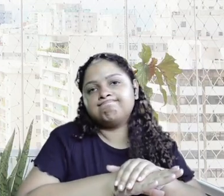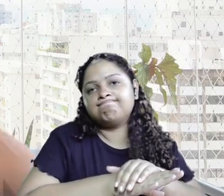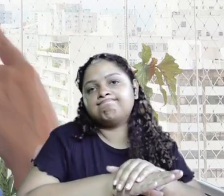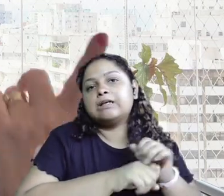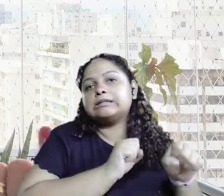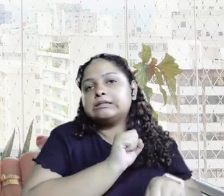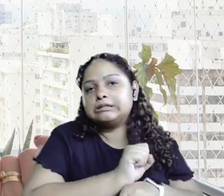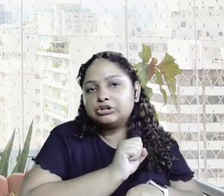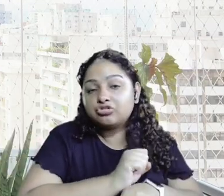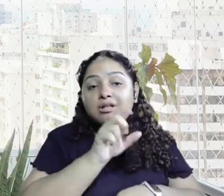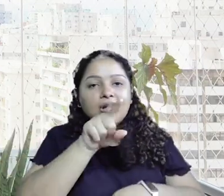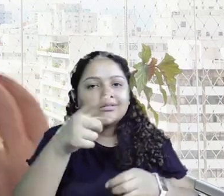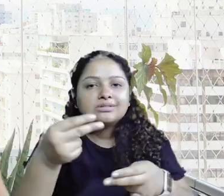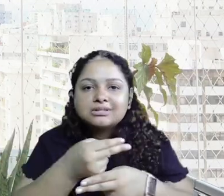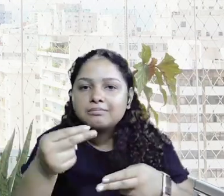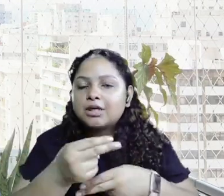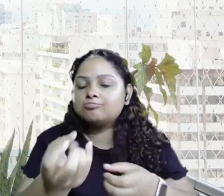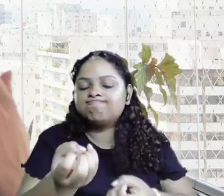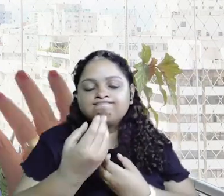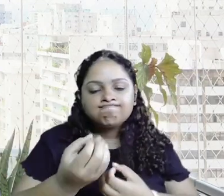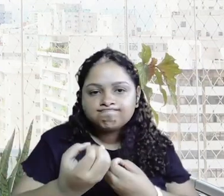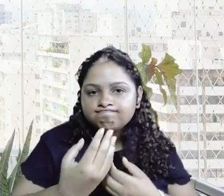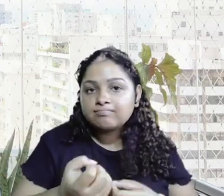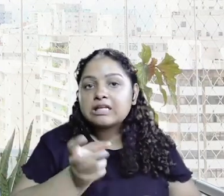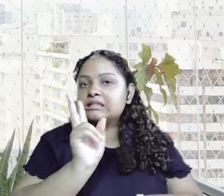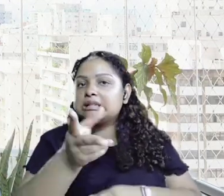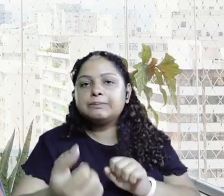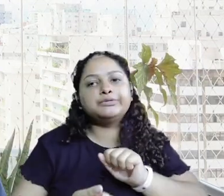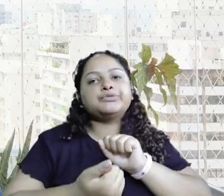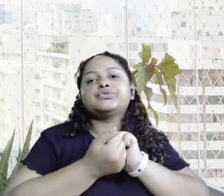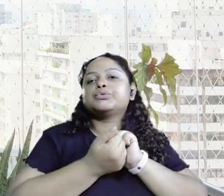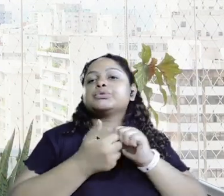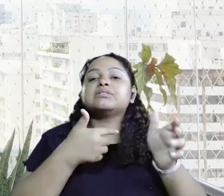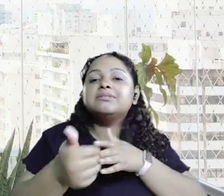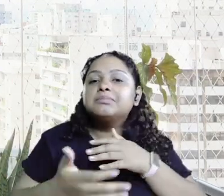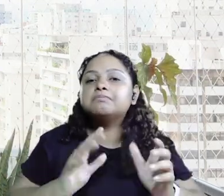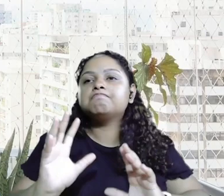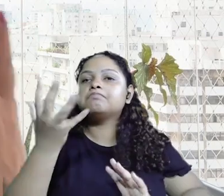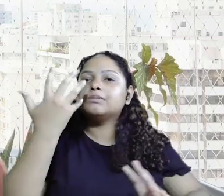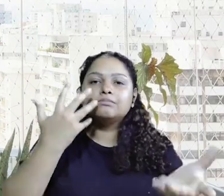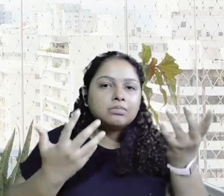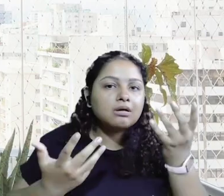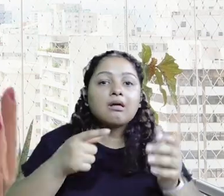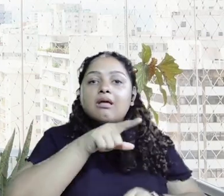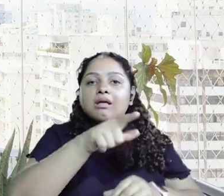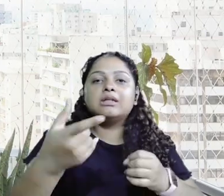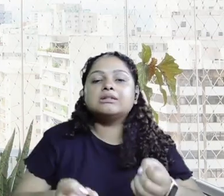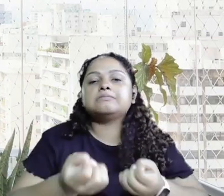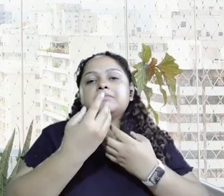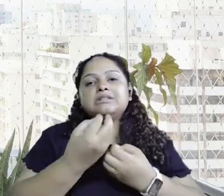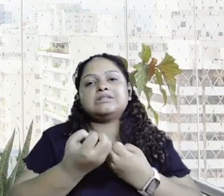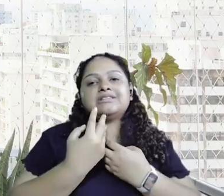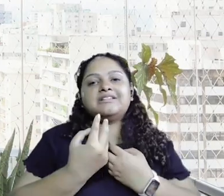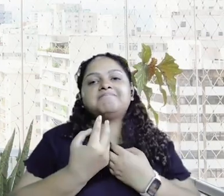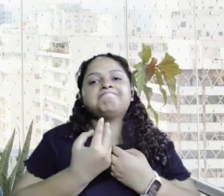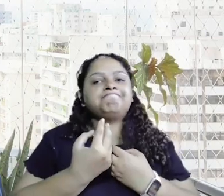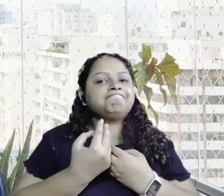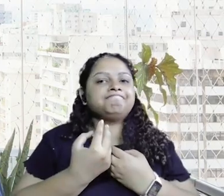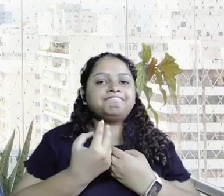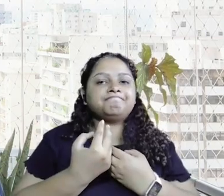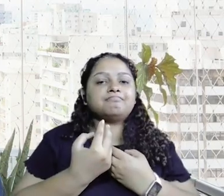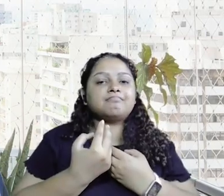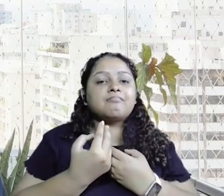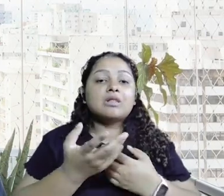aberto, aprendi com o Sebrae, o Sebrae tá sempre comigo, o Sebrae nos altos e baixos, é lá com o Sebrae que eu aprendo,